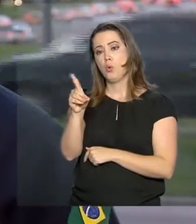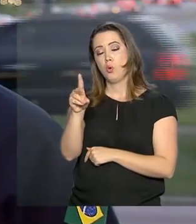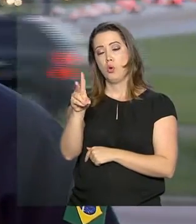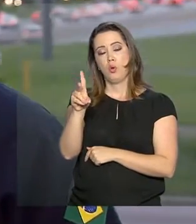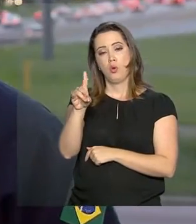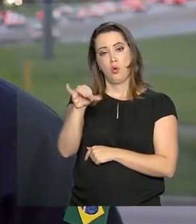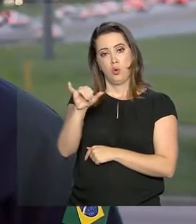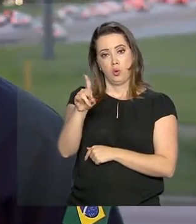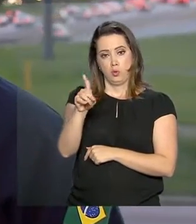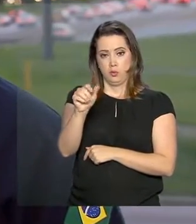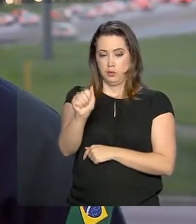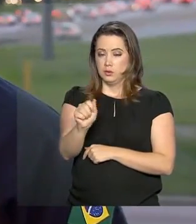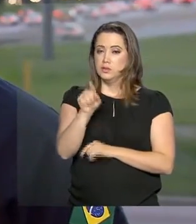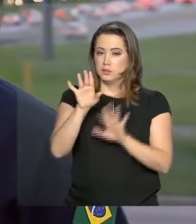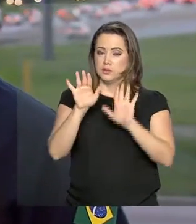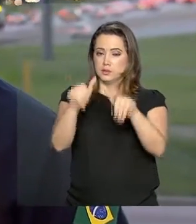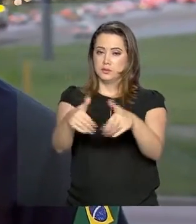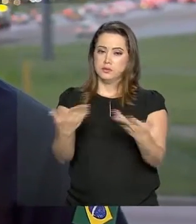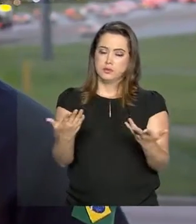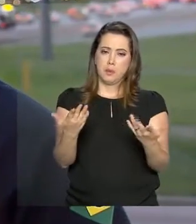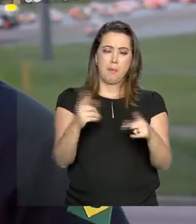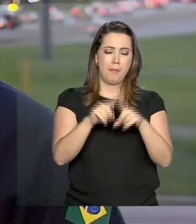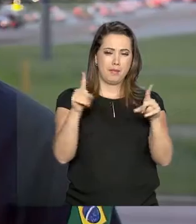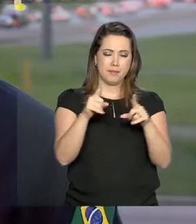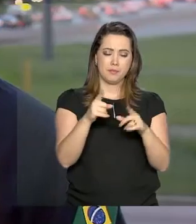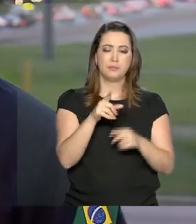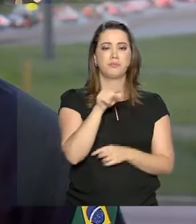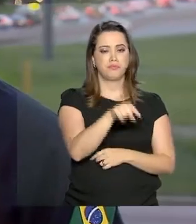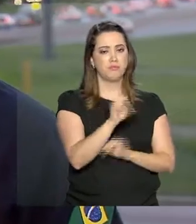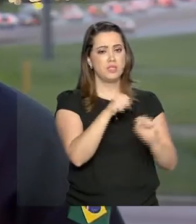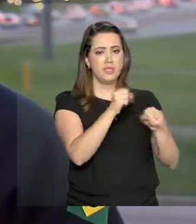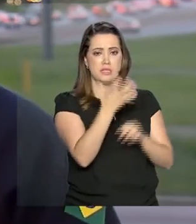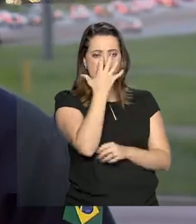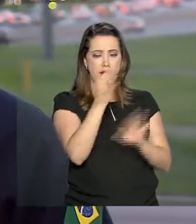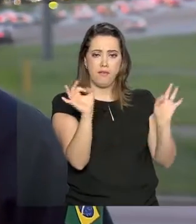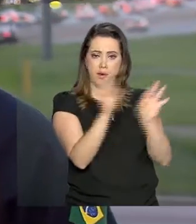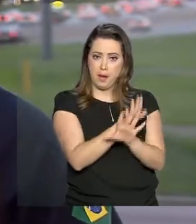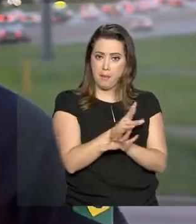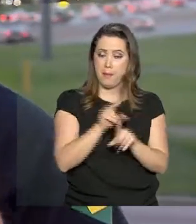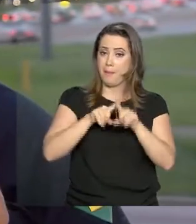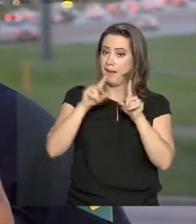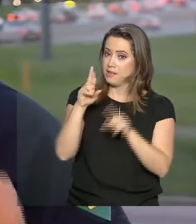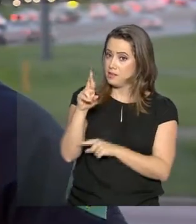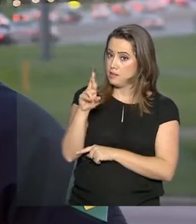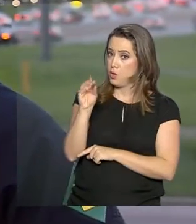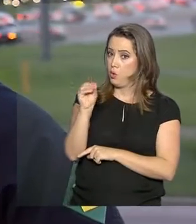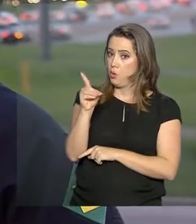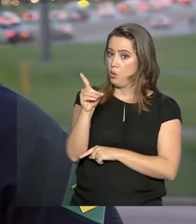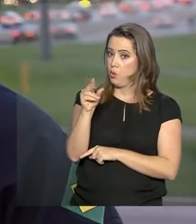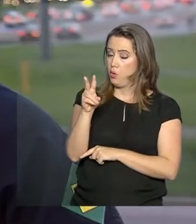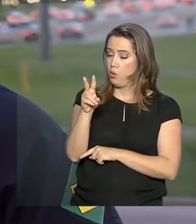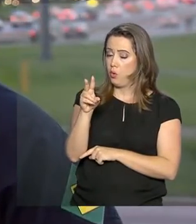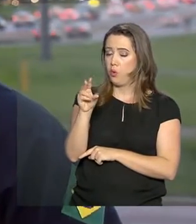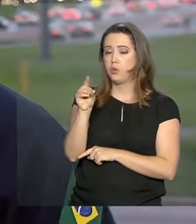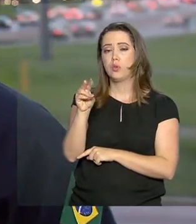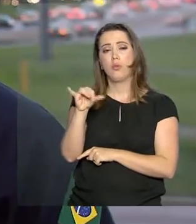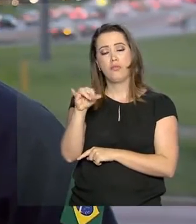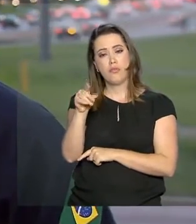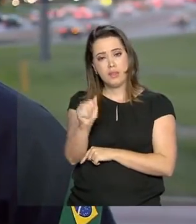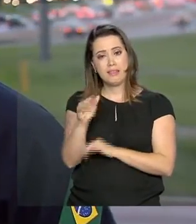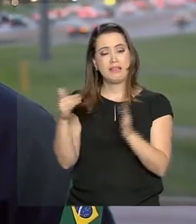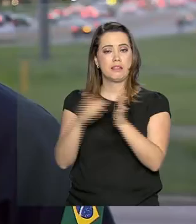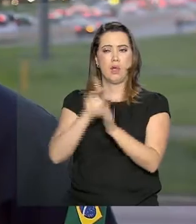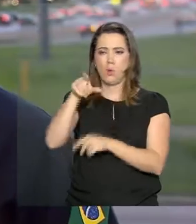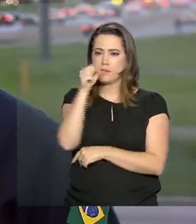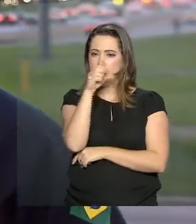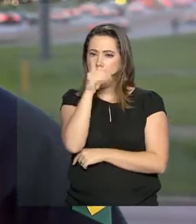Operação Carnaval encerrou às 23 horas e 59 minutos dessa quarta-feira. A Operação Rodovida segue até o próximo final de semana e o ano